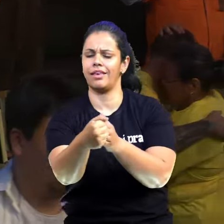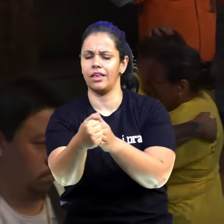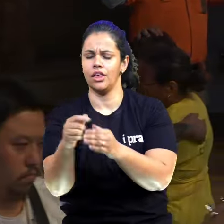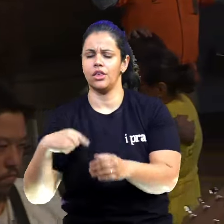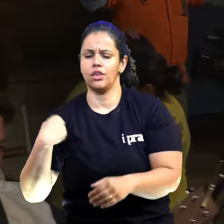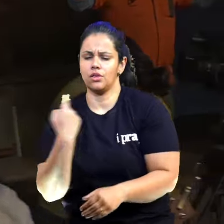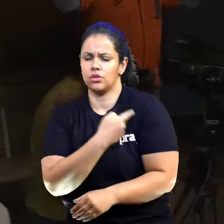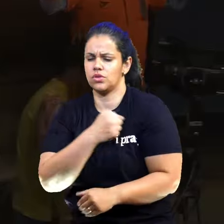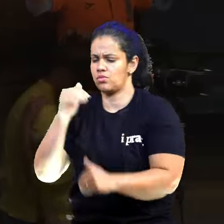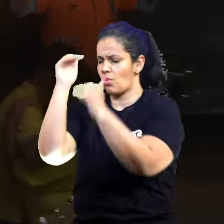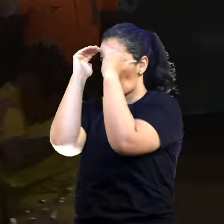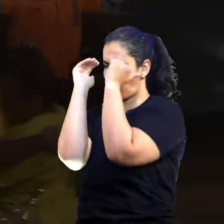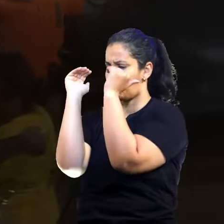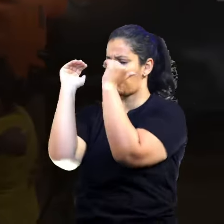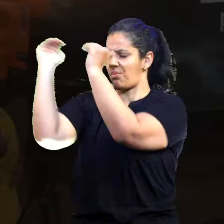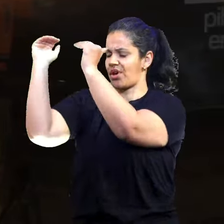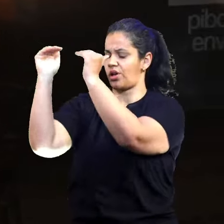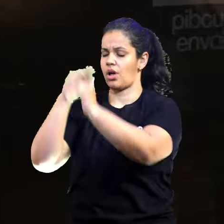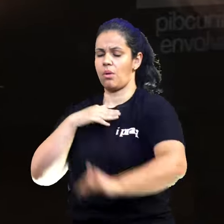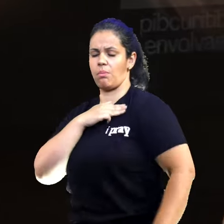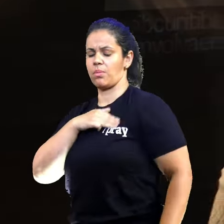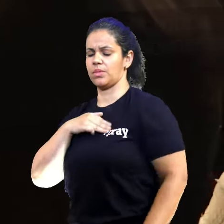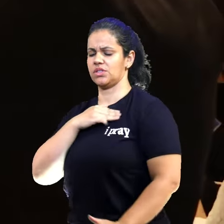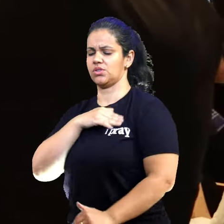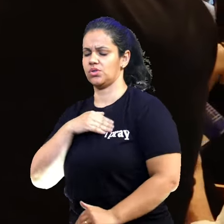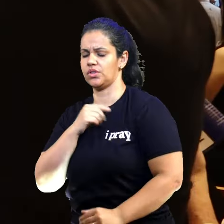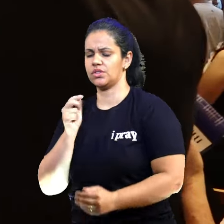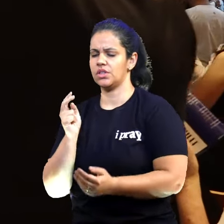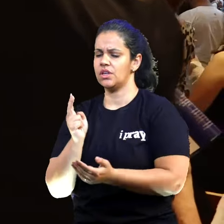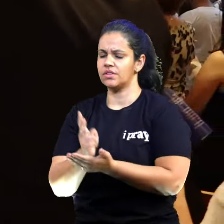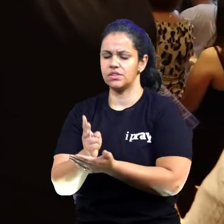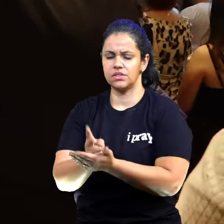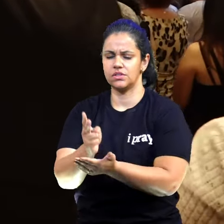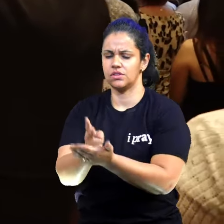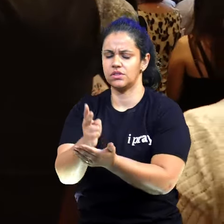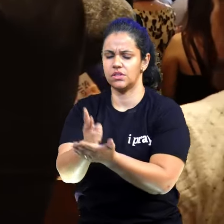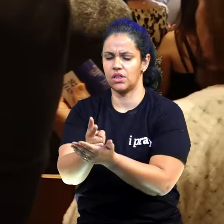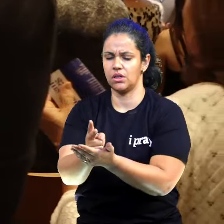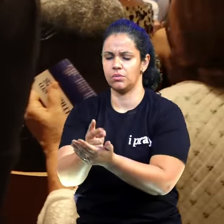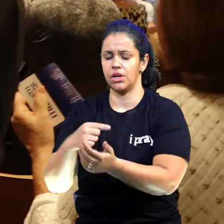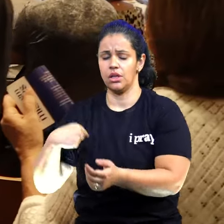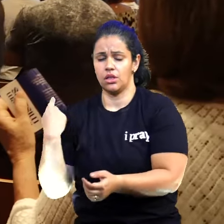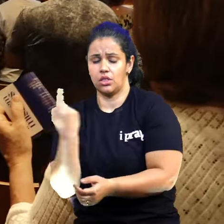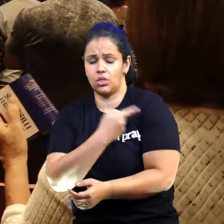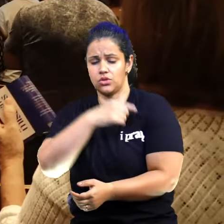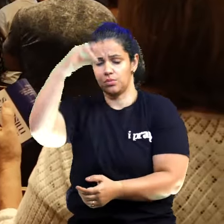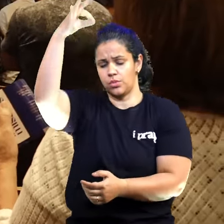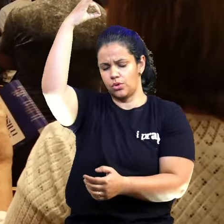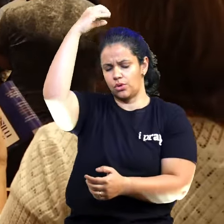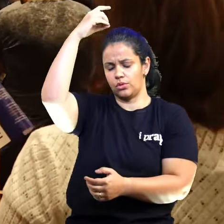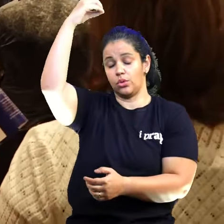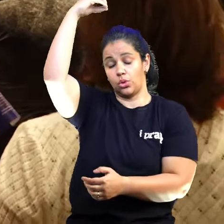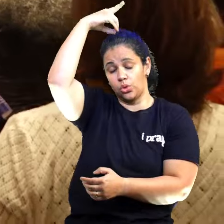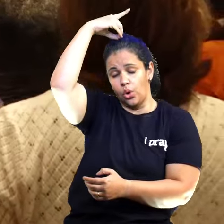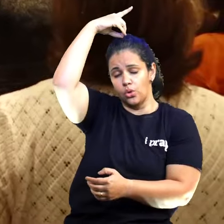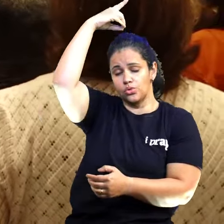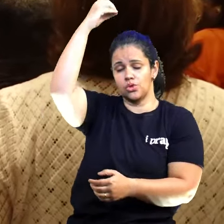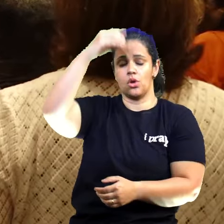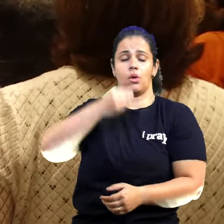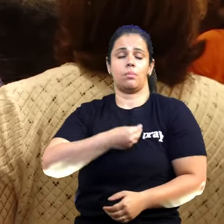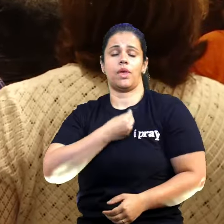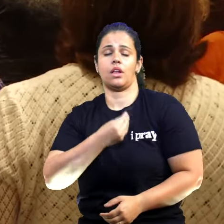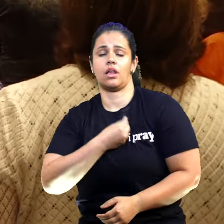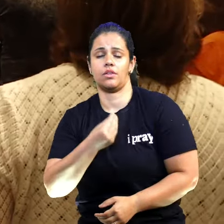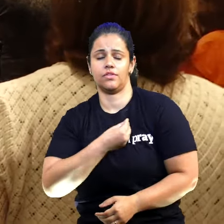obedecendo, vivendo missões, fazendo diferença, Deus, através dos nossos dons, através das nossas vidas, através